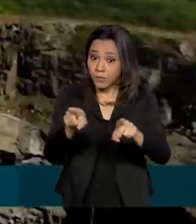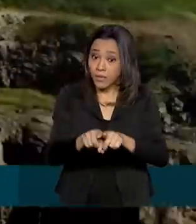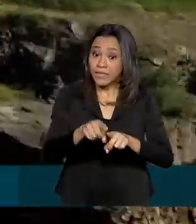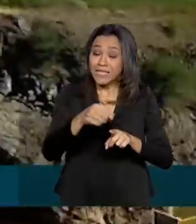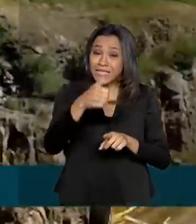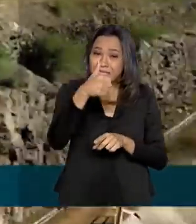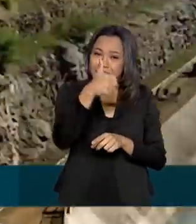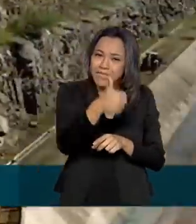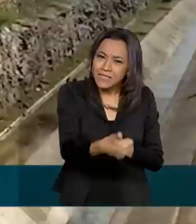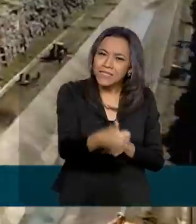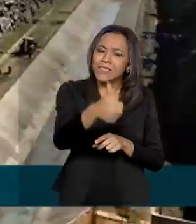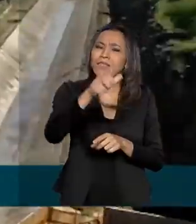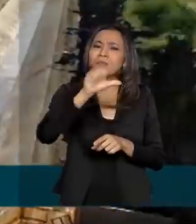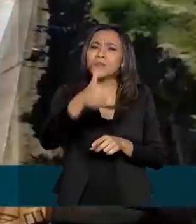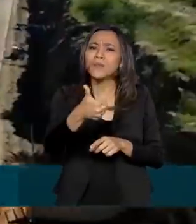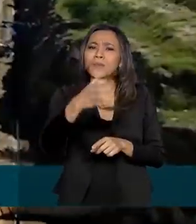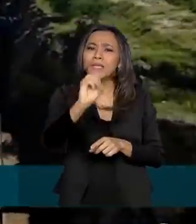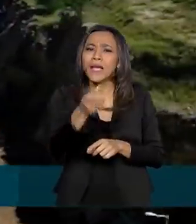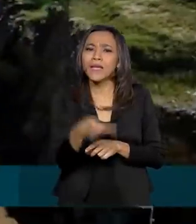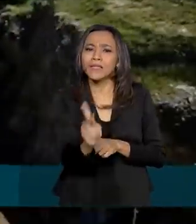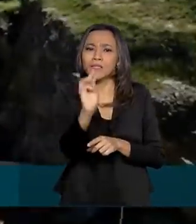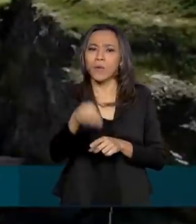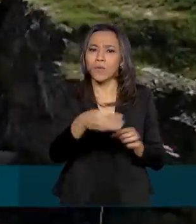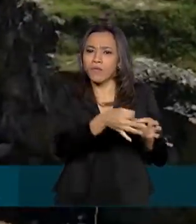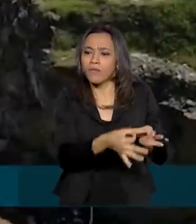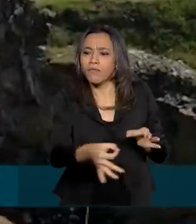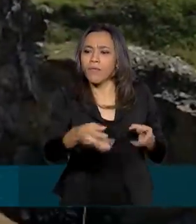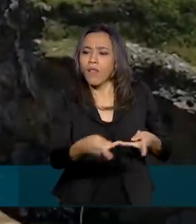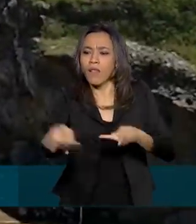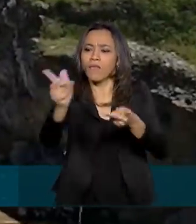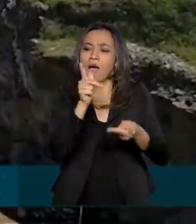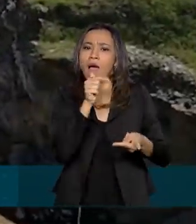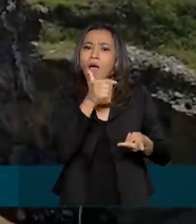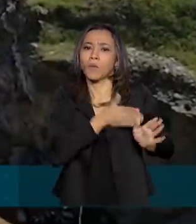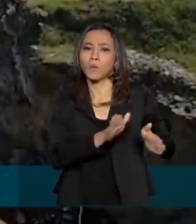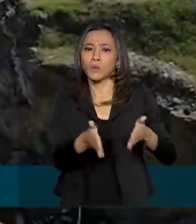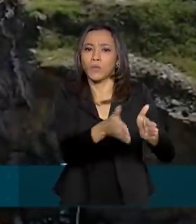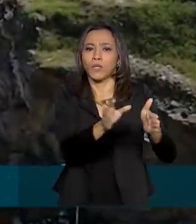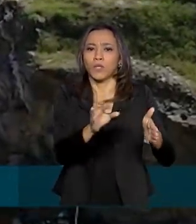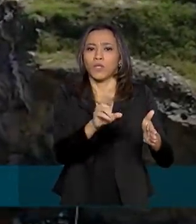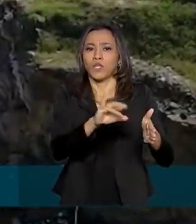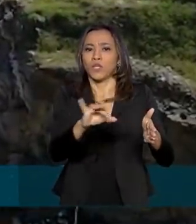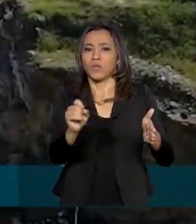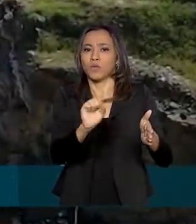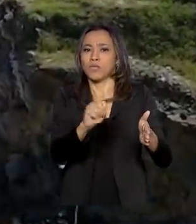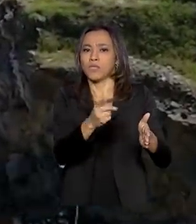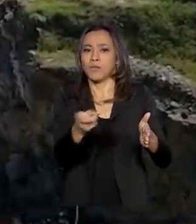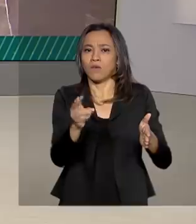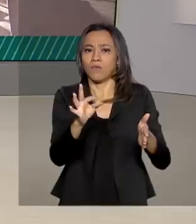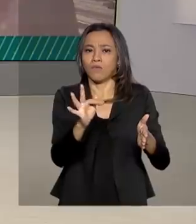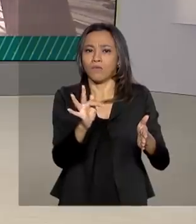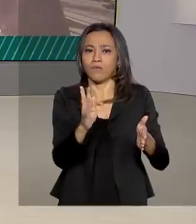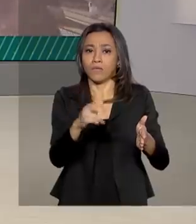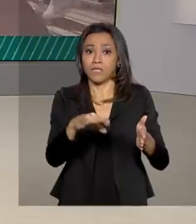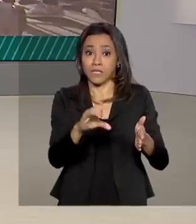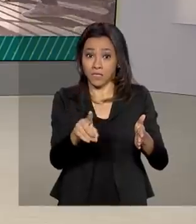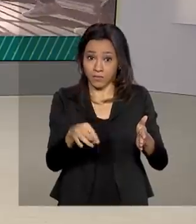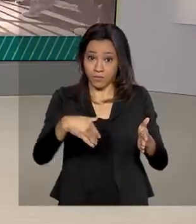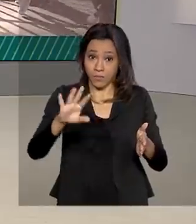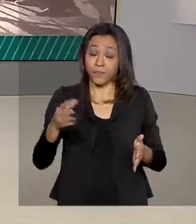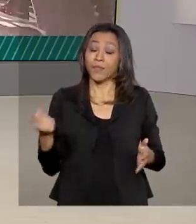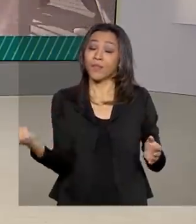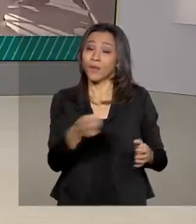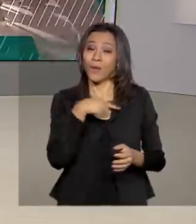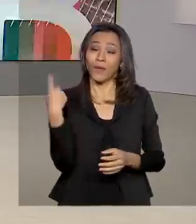quilômetros de canais que vão levar água do São Francisco, só nesse trecho, a mais de 60 municípios. O Brasil